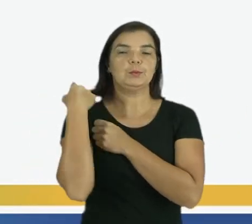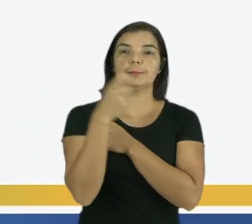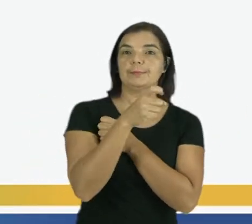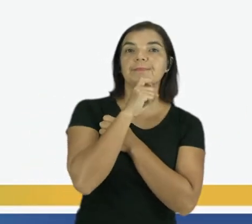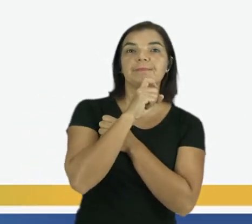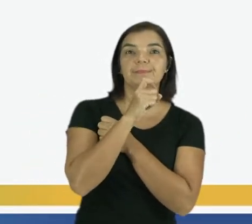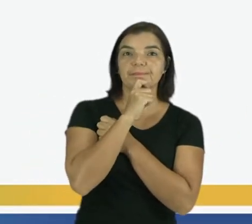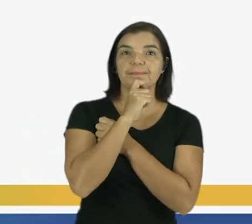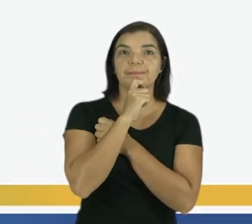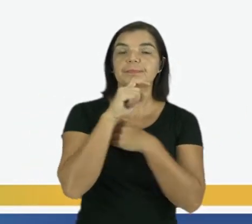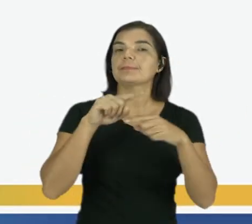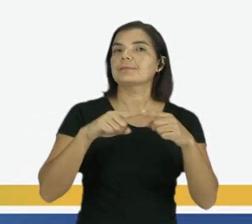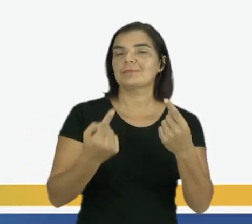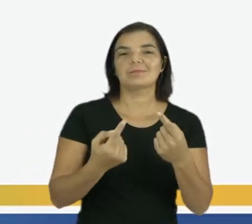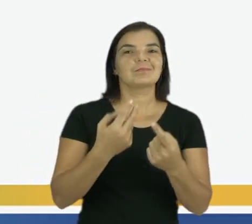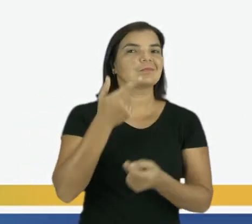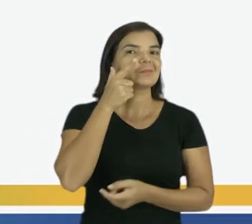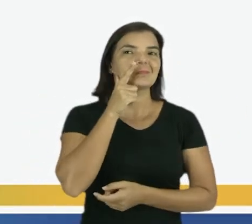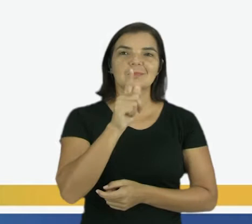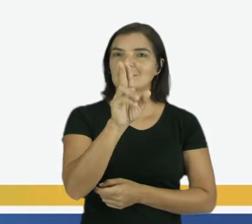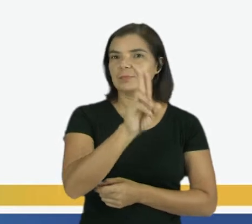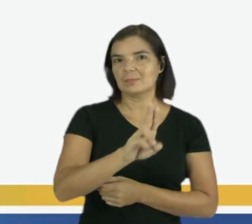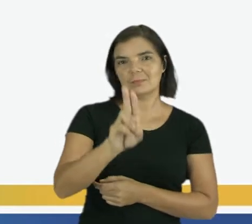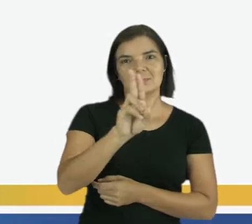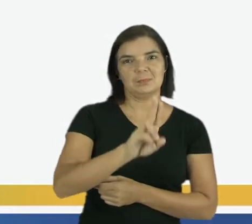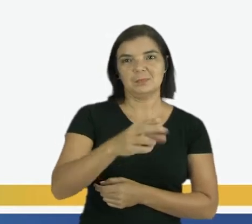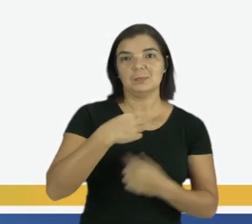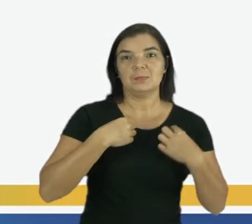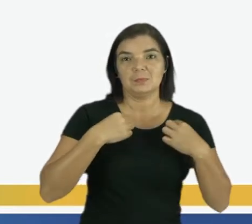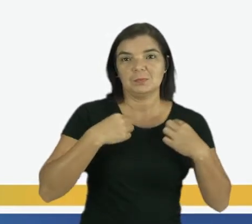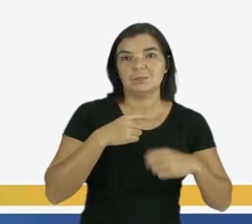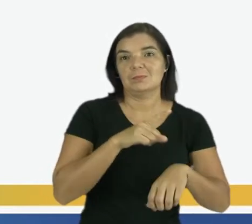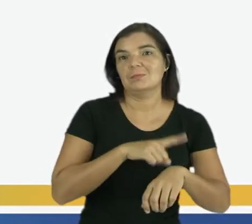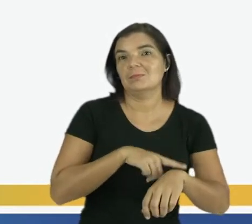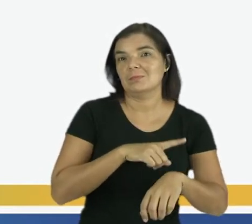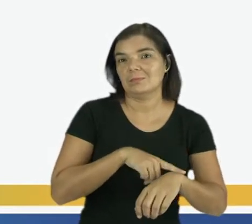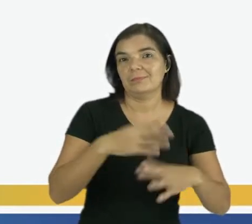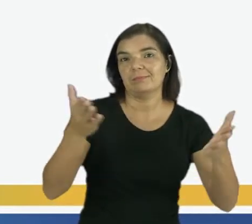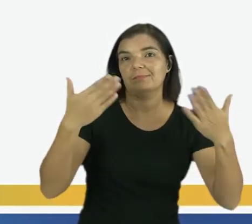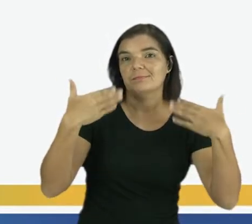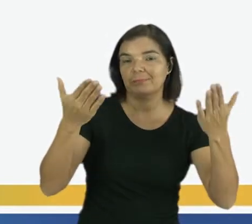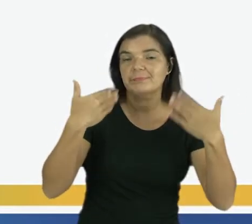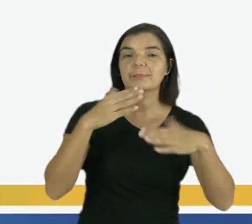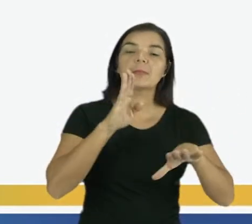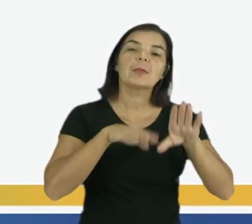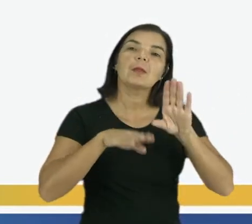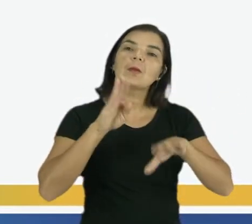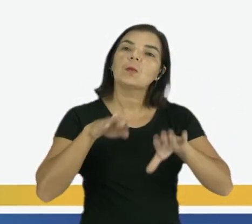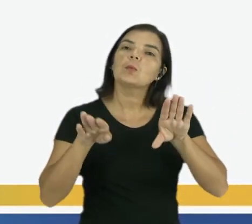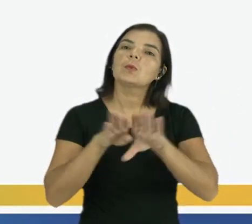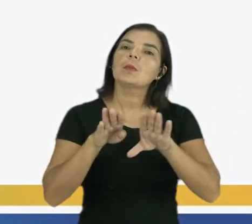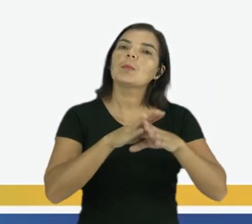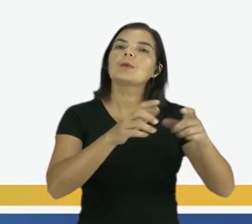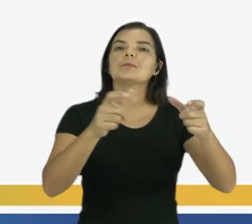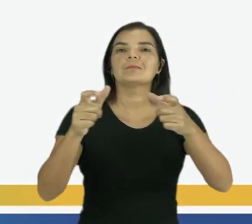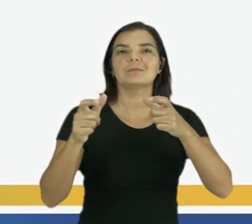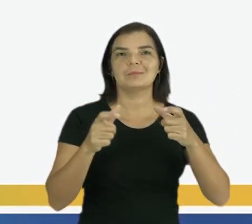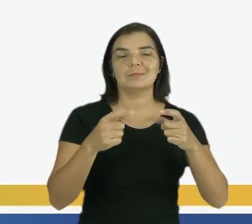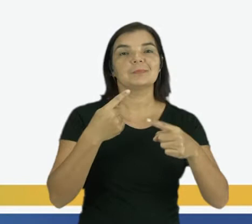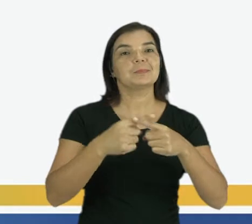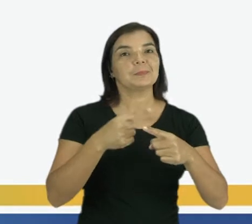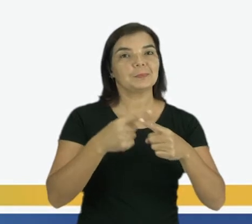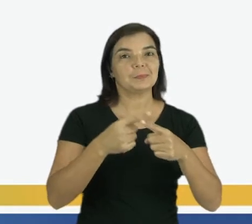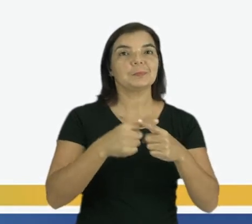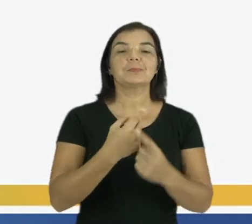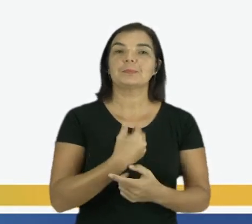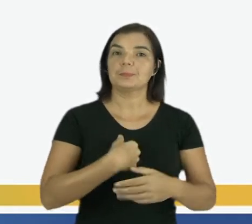e tudo mais. Nós não vamos conseguir utilizar essas roupas em períodos quentes e dependendo também da região, porque